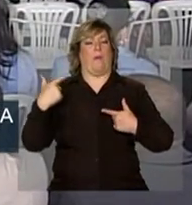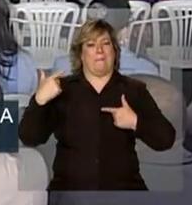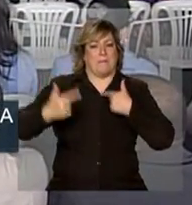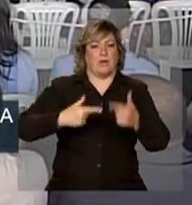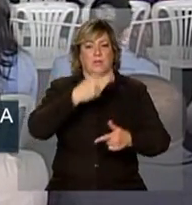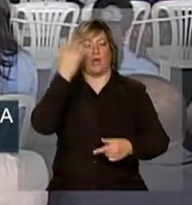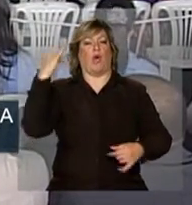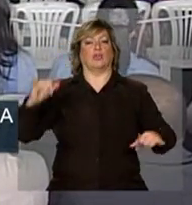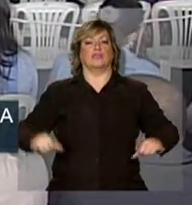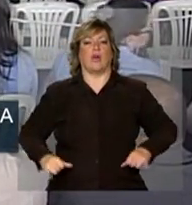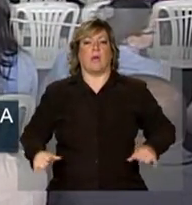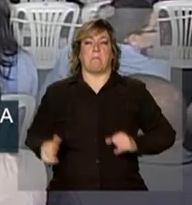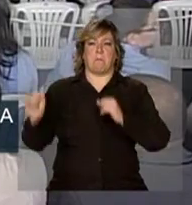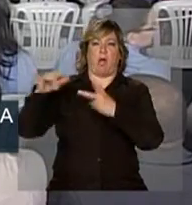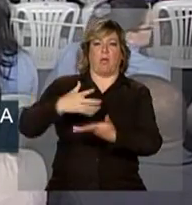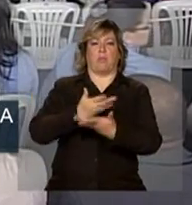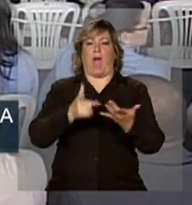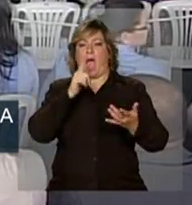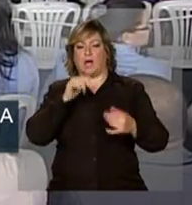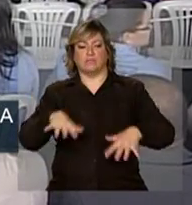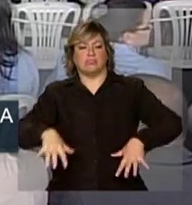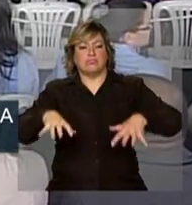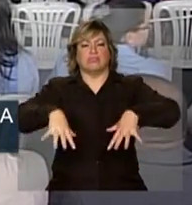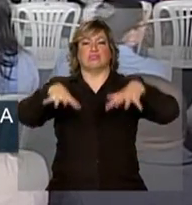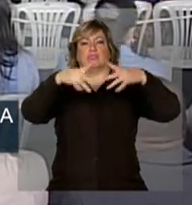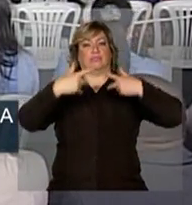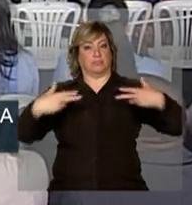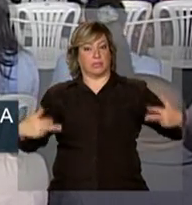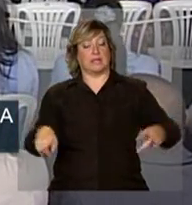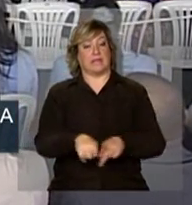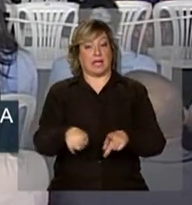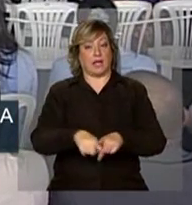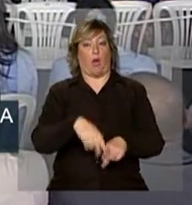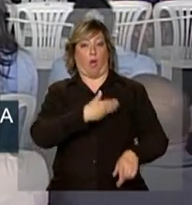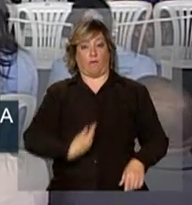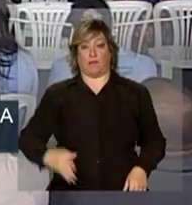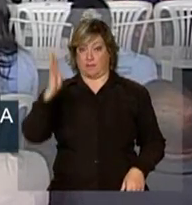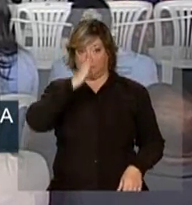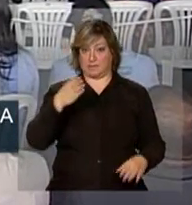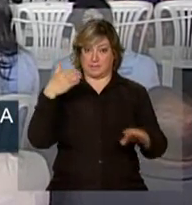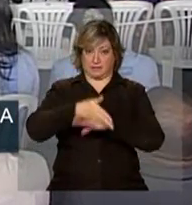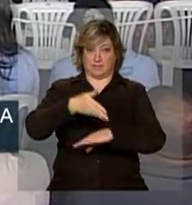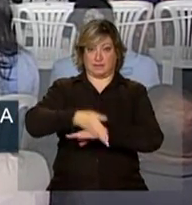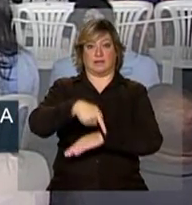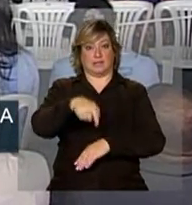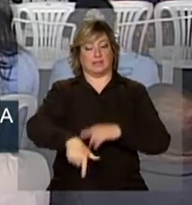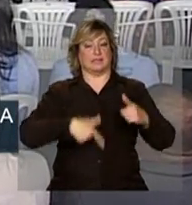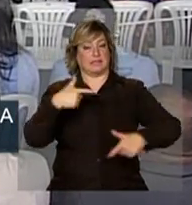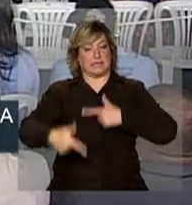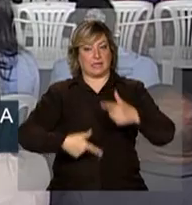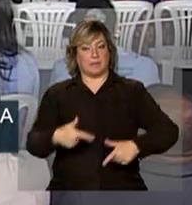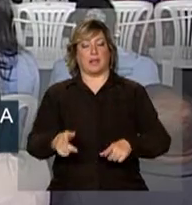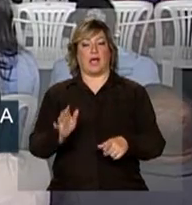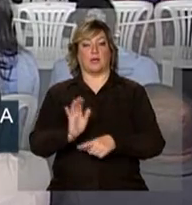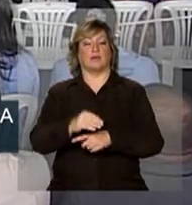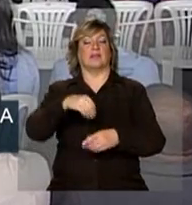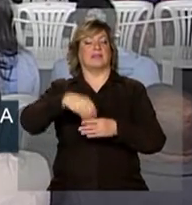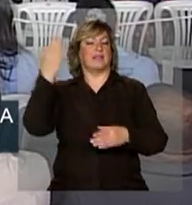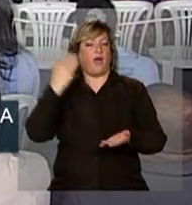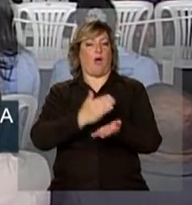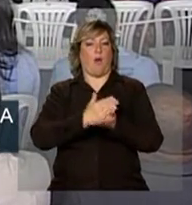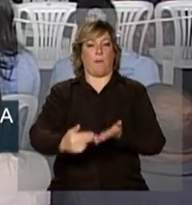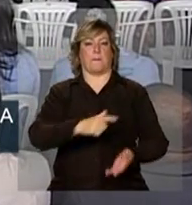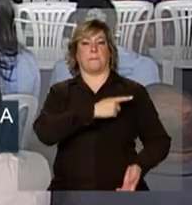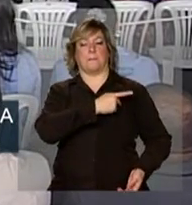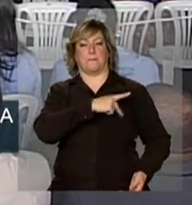atingidos e a garantia do Estado brasileiro nessa participação, nessa construção, que inicia no governo Lula e